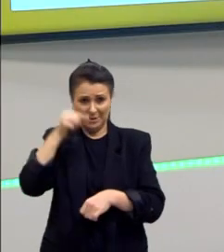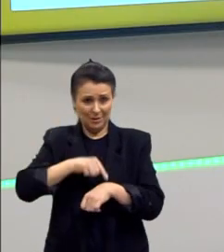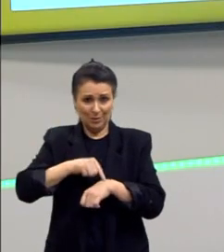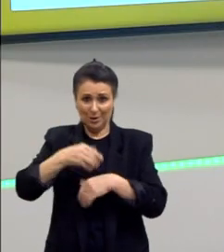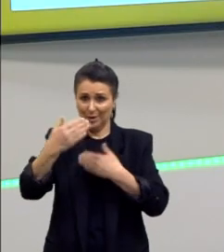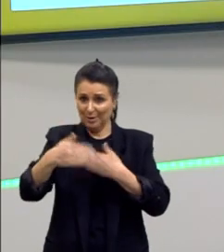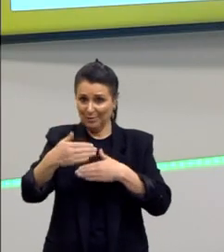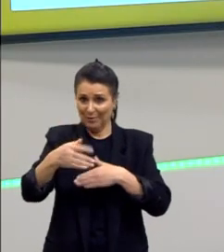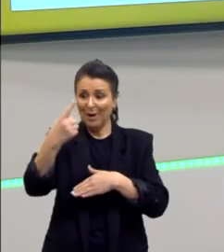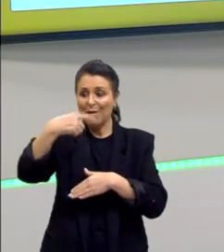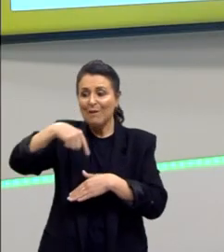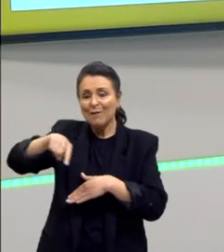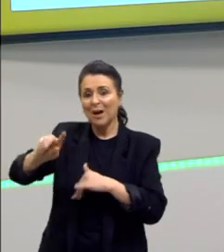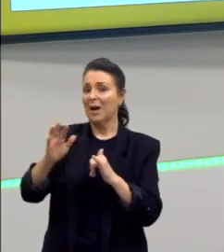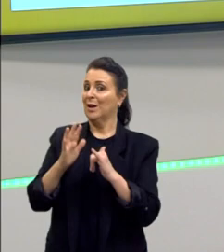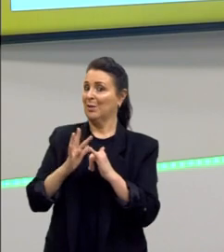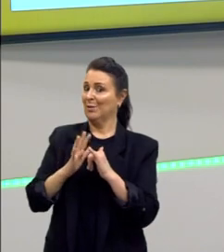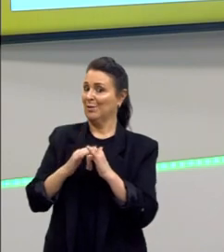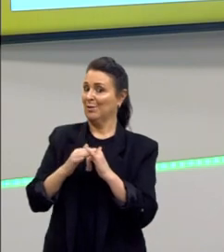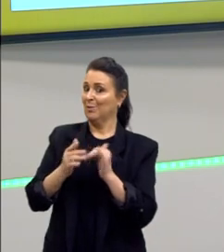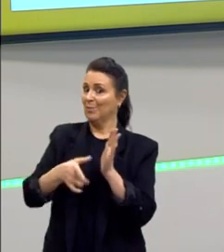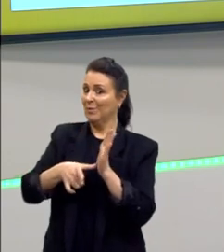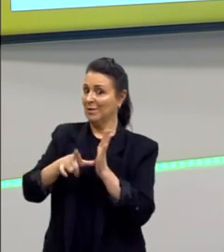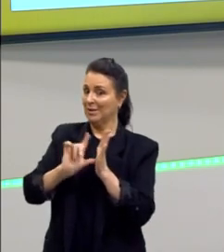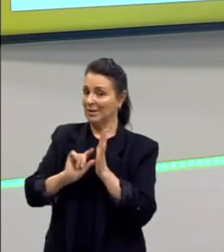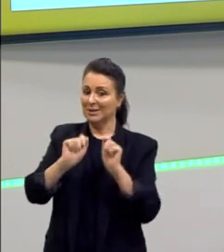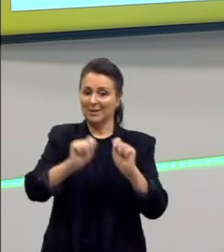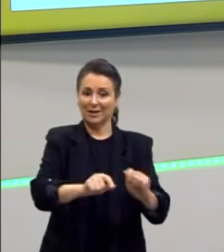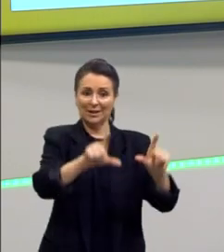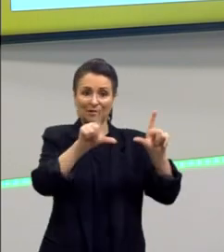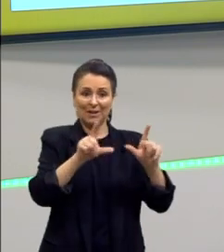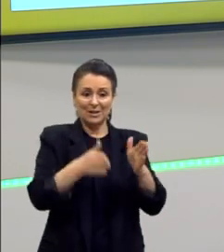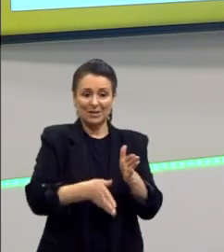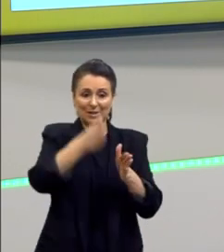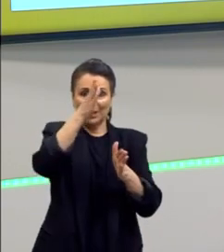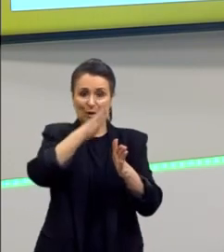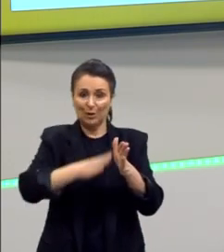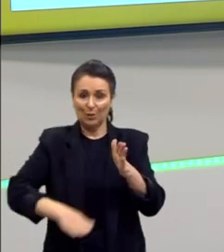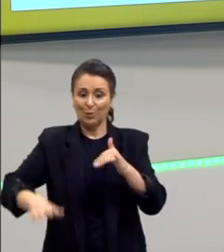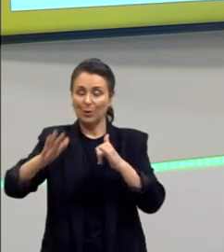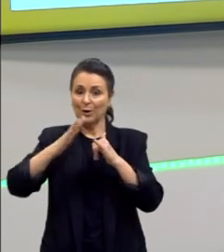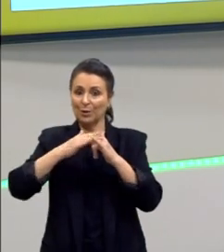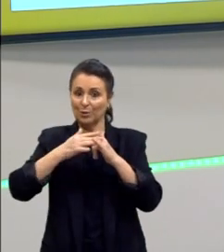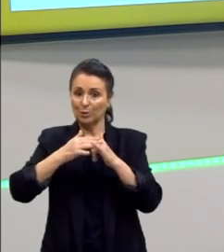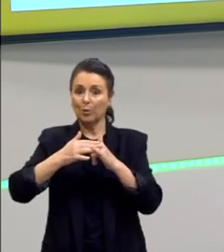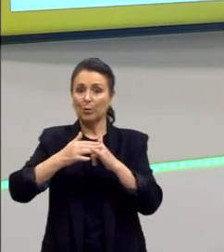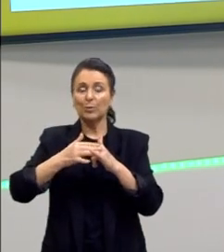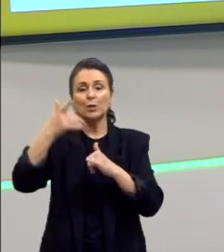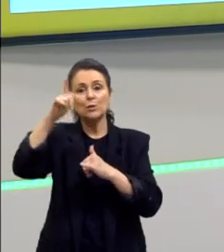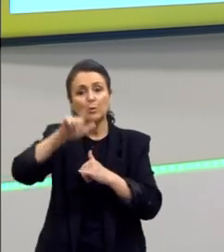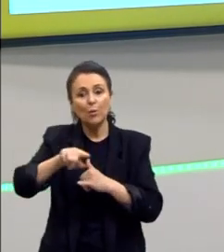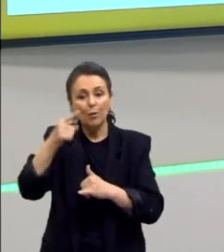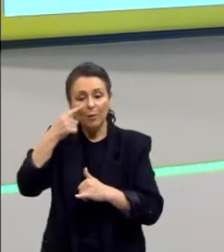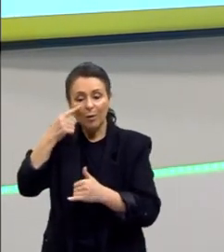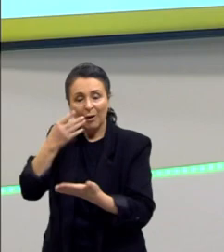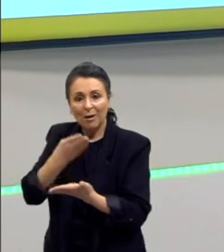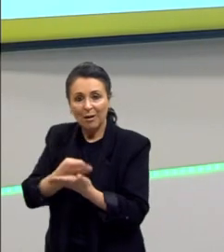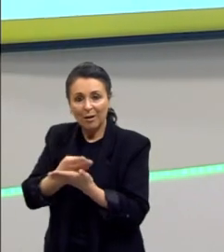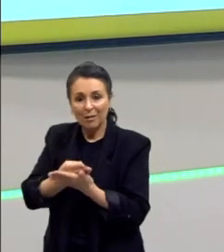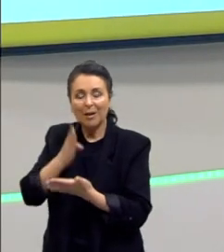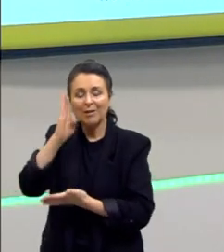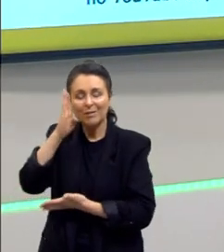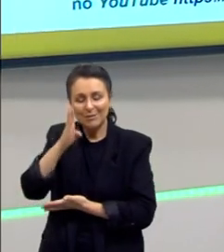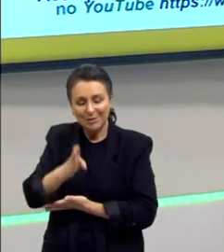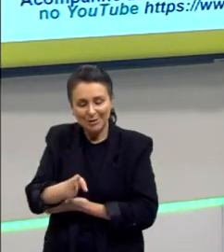gente corre lá no canal da TV Seduc no YouTube e acompanha todas as aulas que já